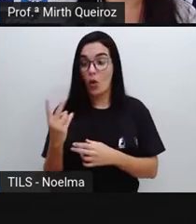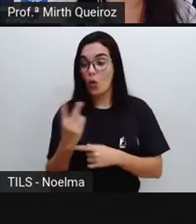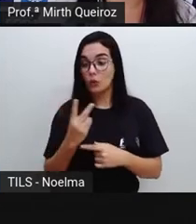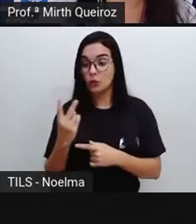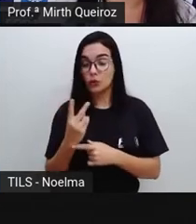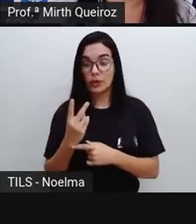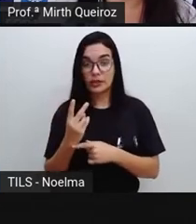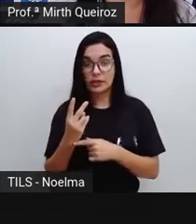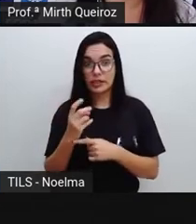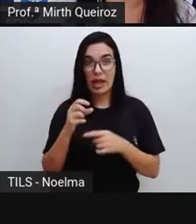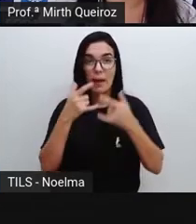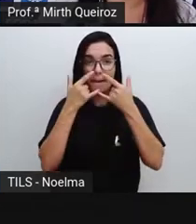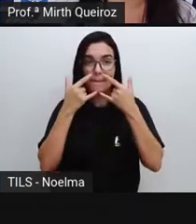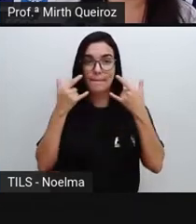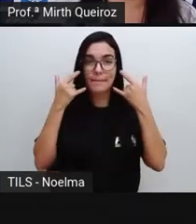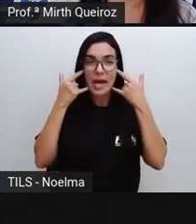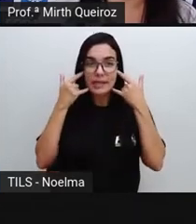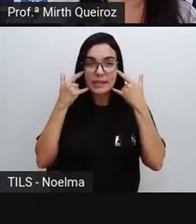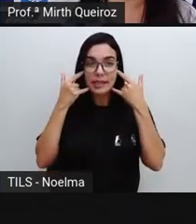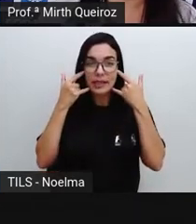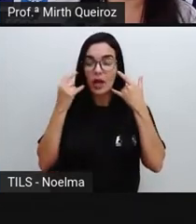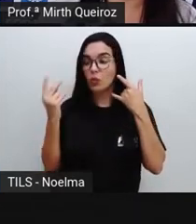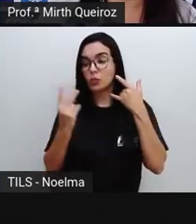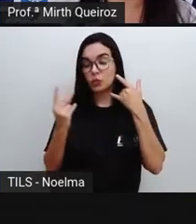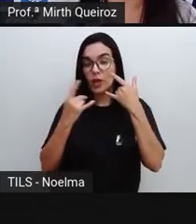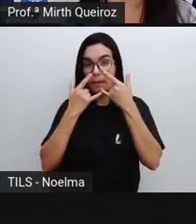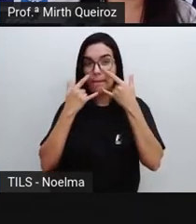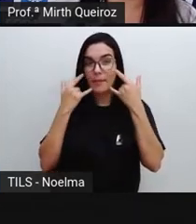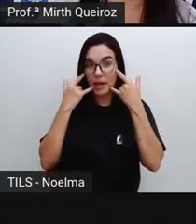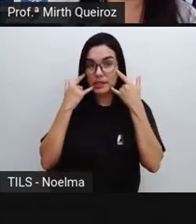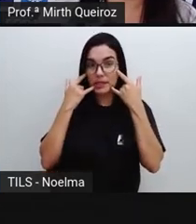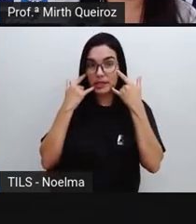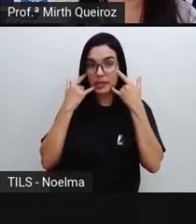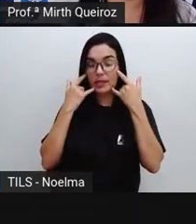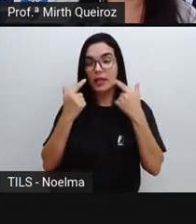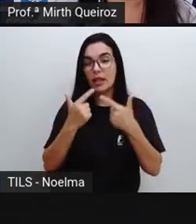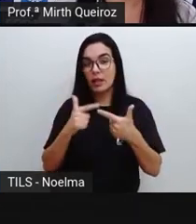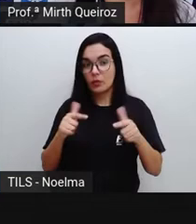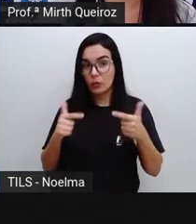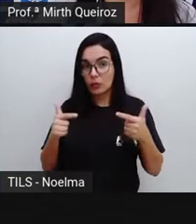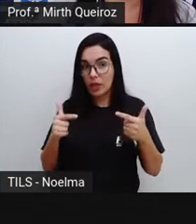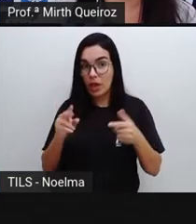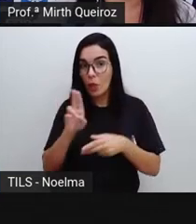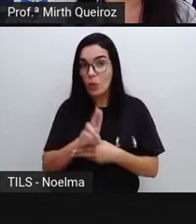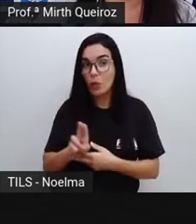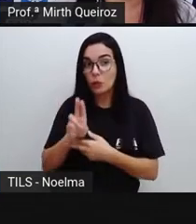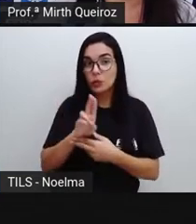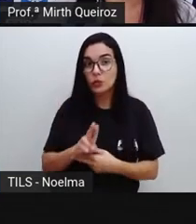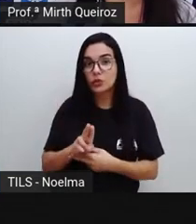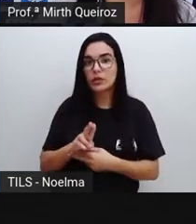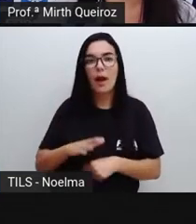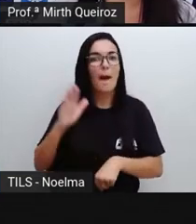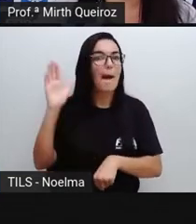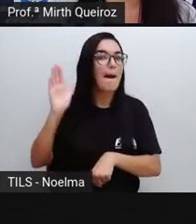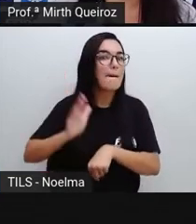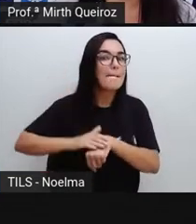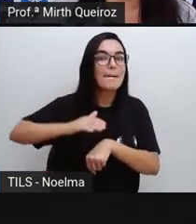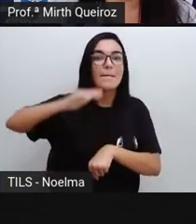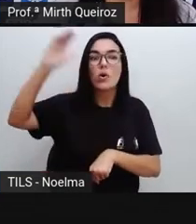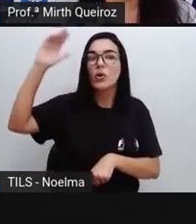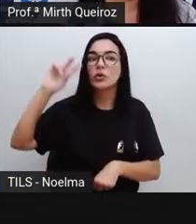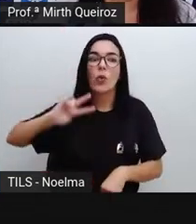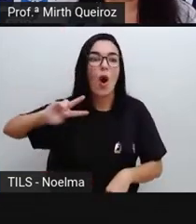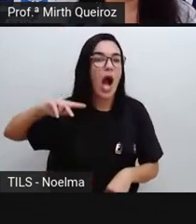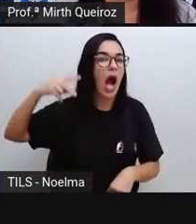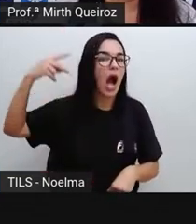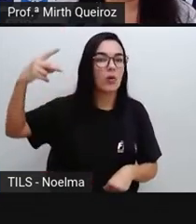estiverem sem máscara, tanto a que está contaminada, nesse caso a menina, como o menino, há uma probabilidade muito